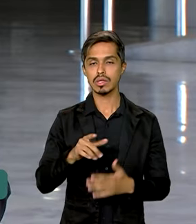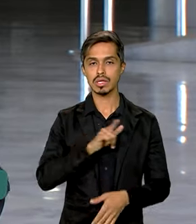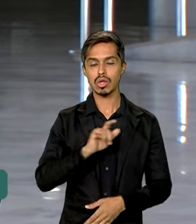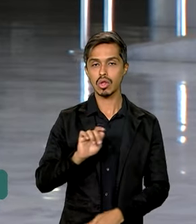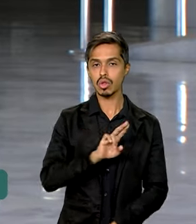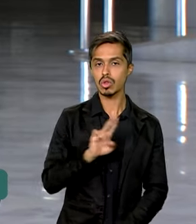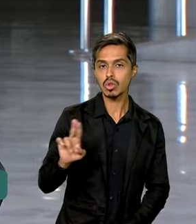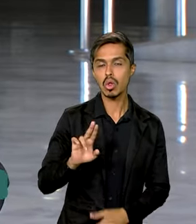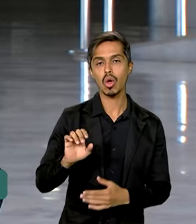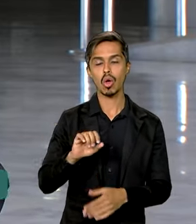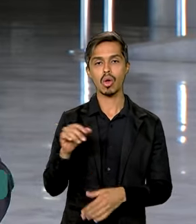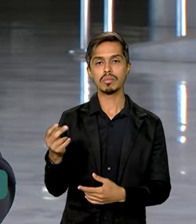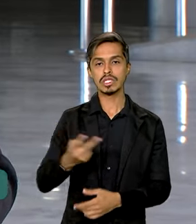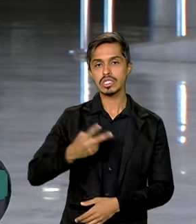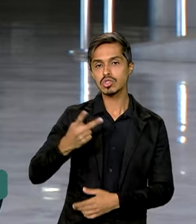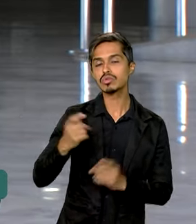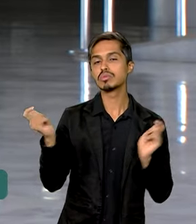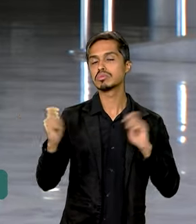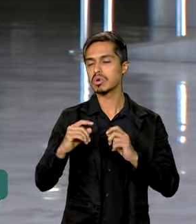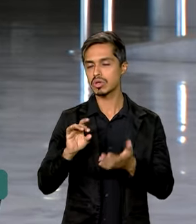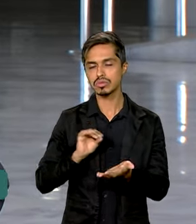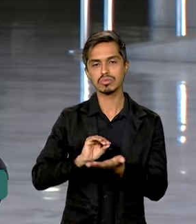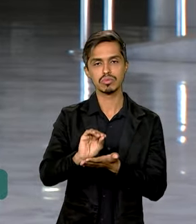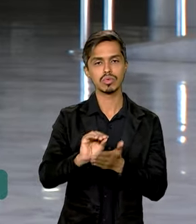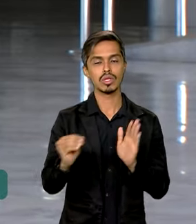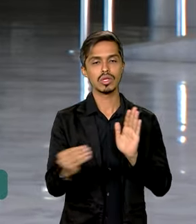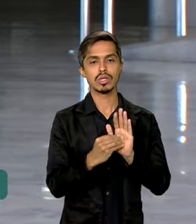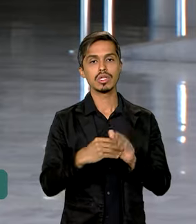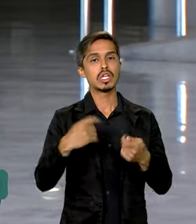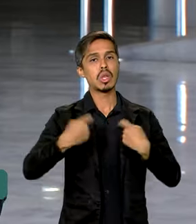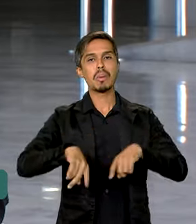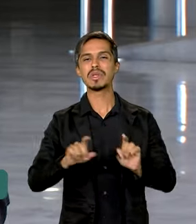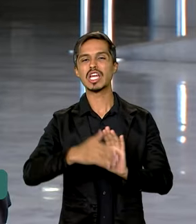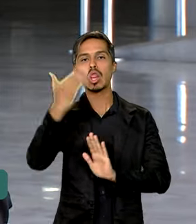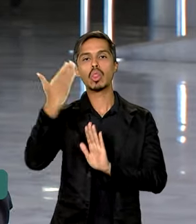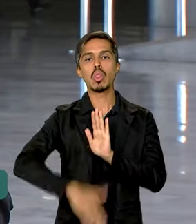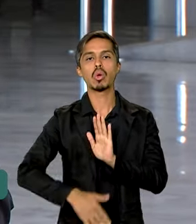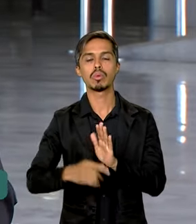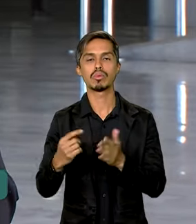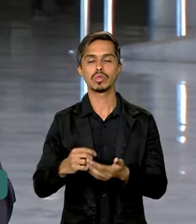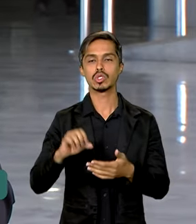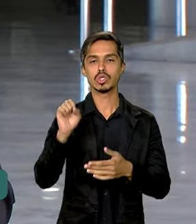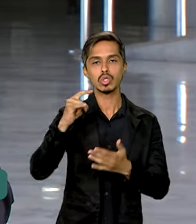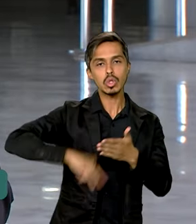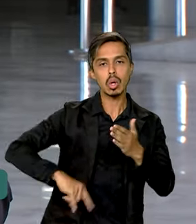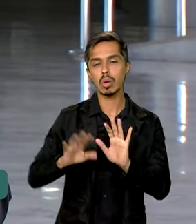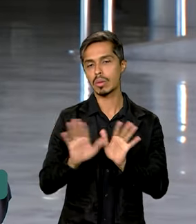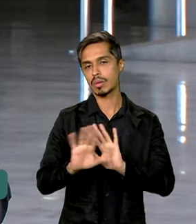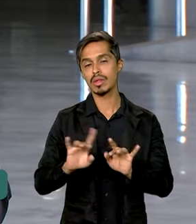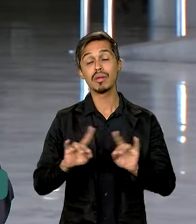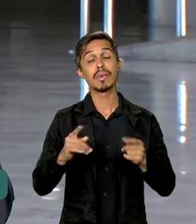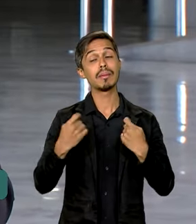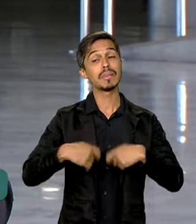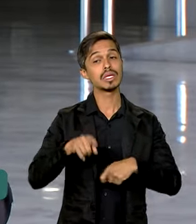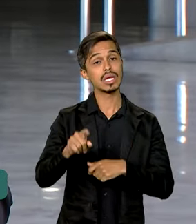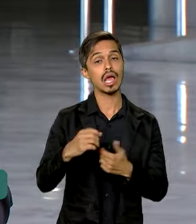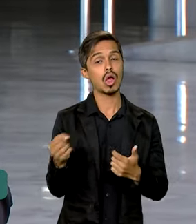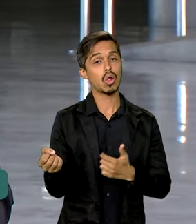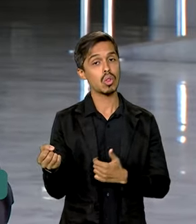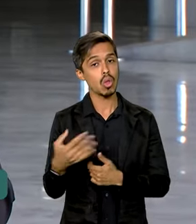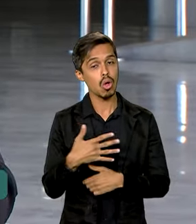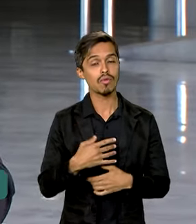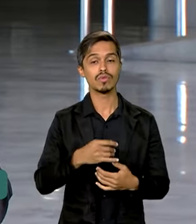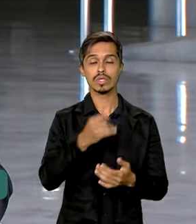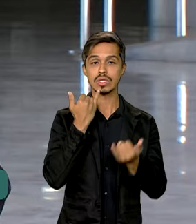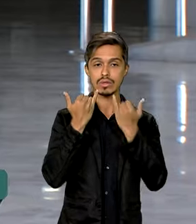o nome social garantido e não precisam enviar documentação para que sejam tratadas pelo seu nome social, mas precisam que elas façam uma atualização